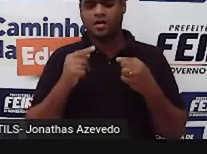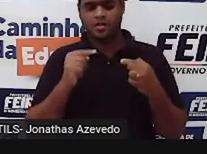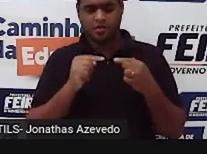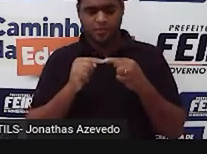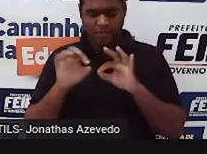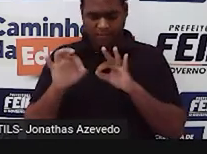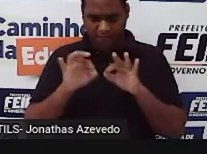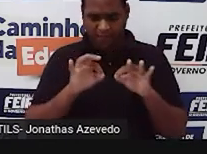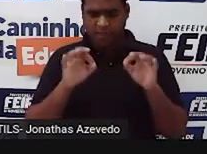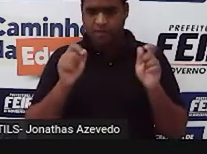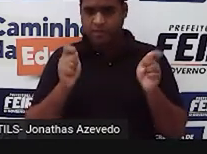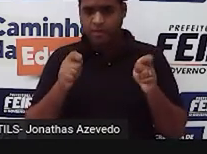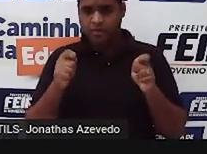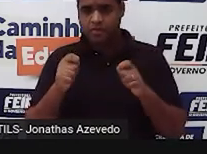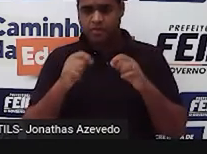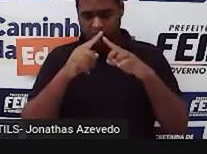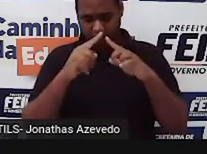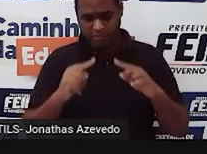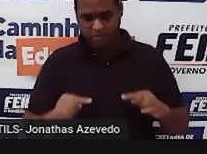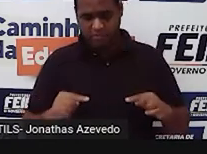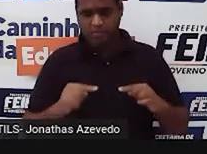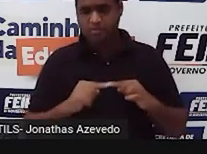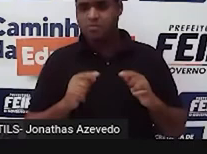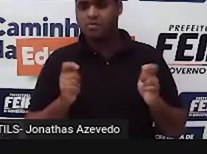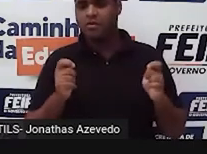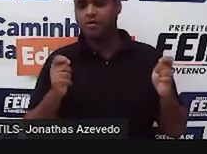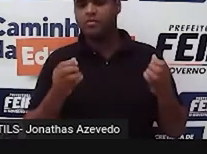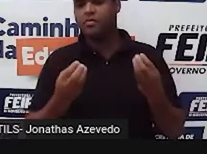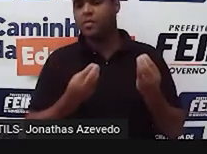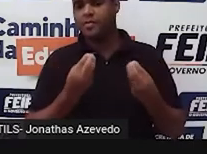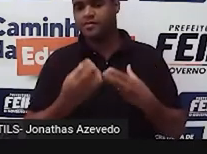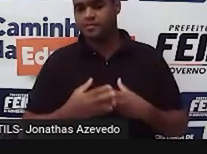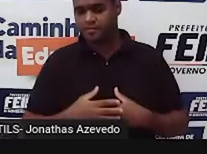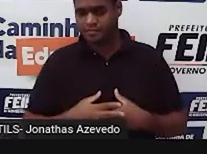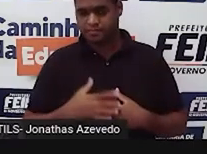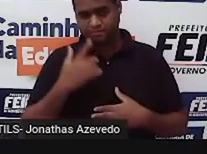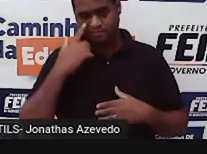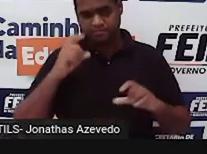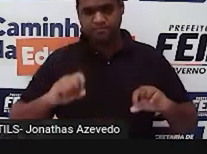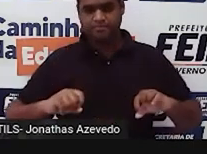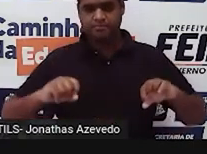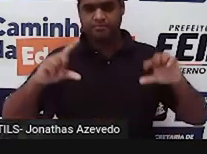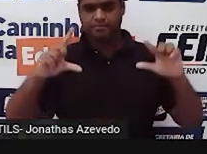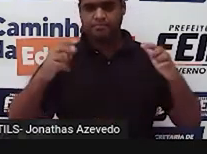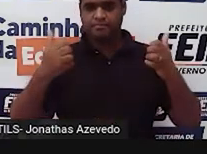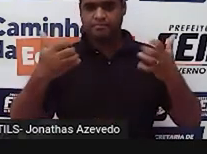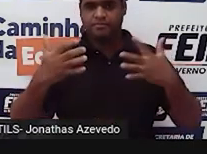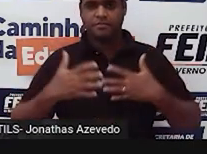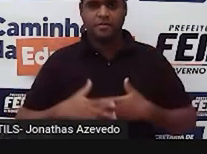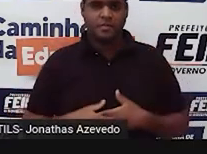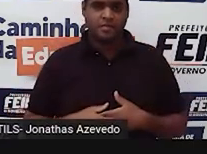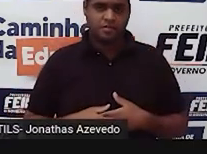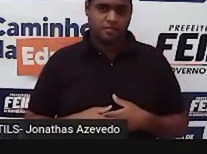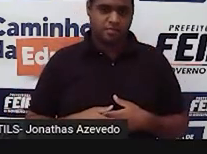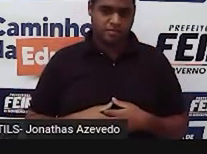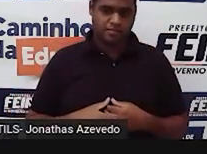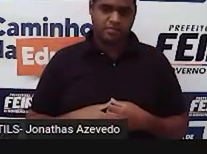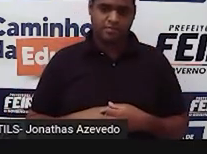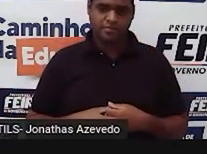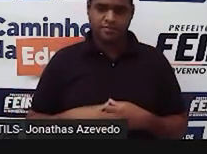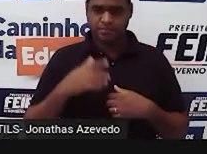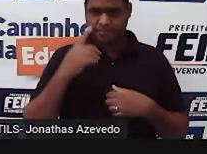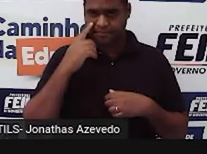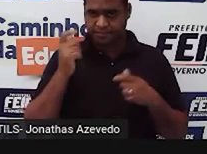triângulo existir é isso daqui, Vai aparecer na tela, tá bom? Tá aparecendo ali condição de